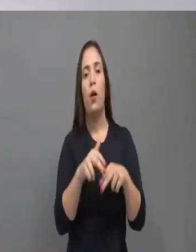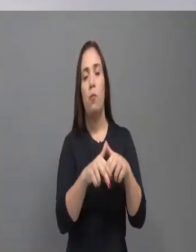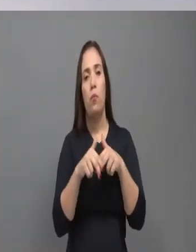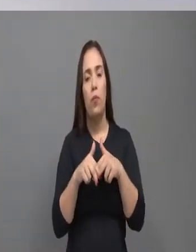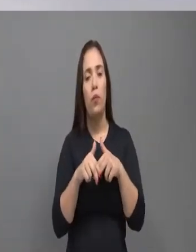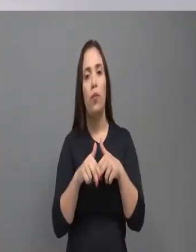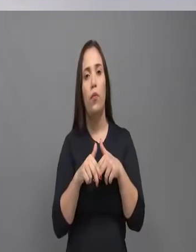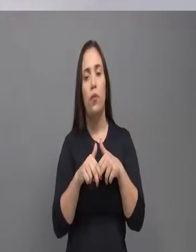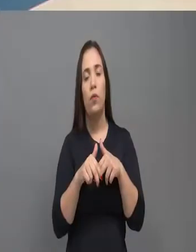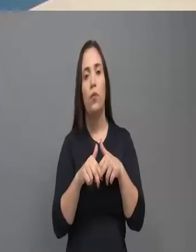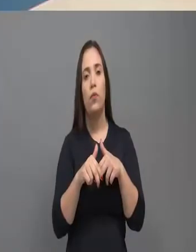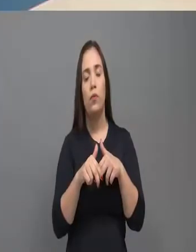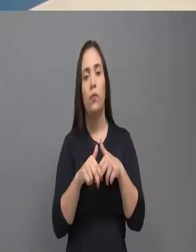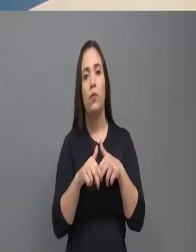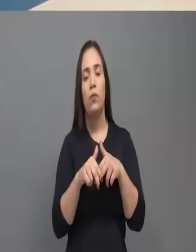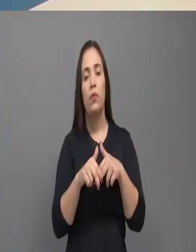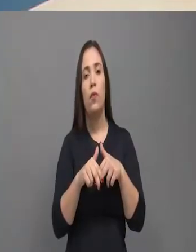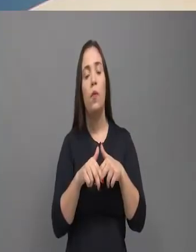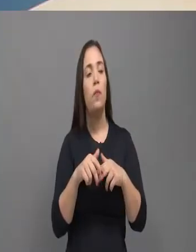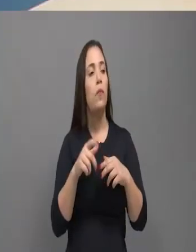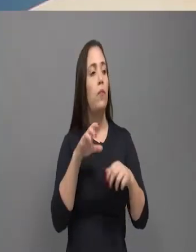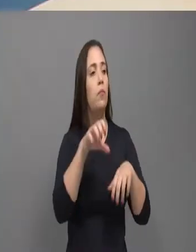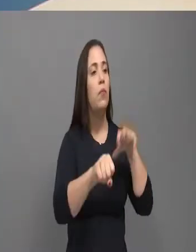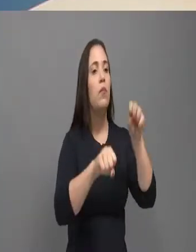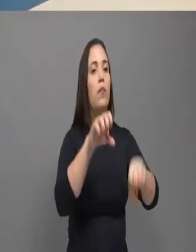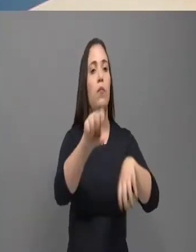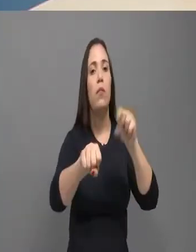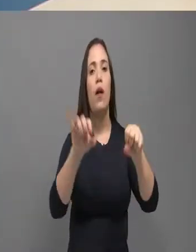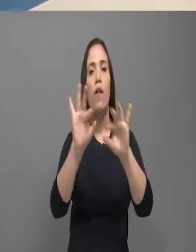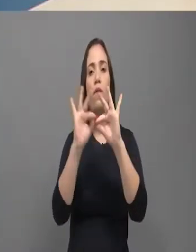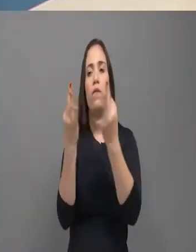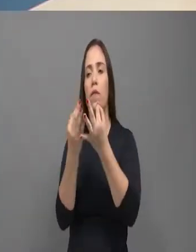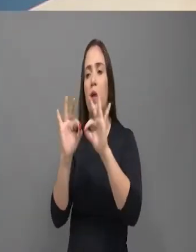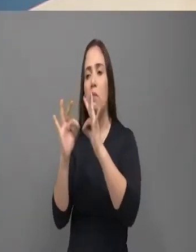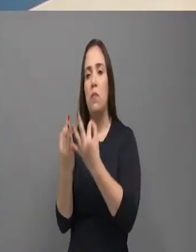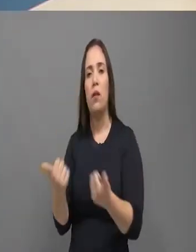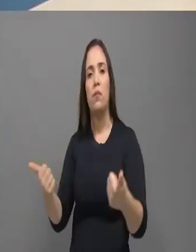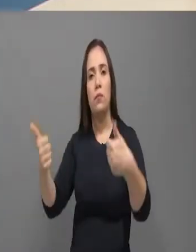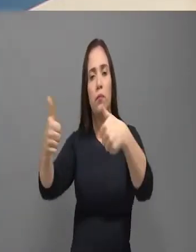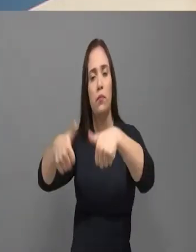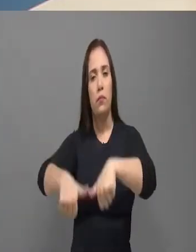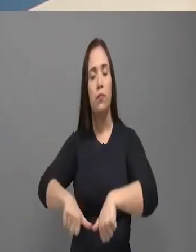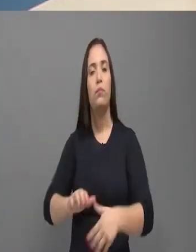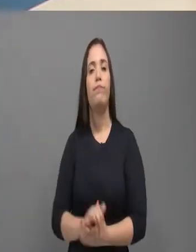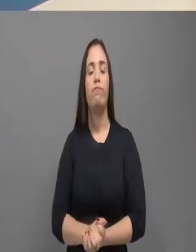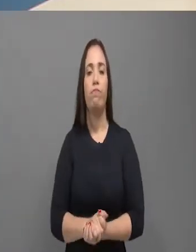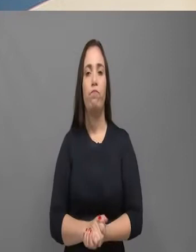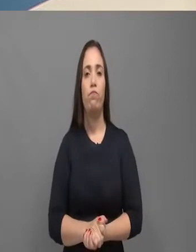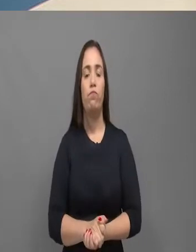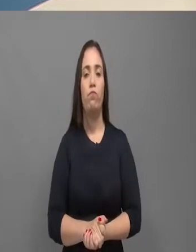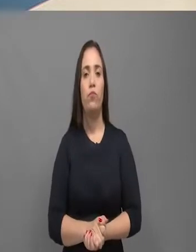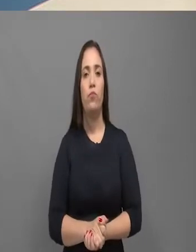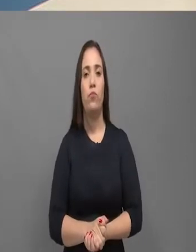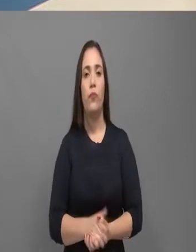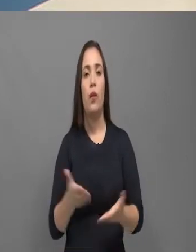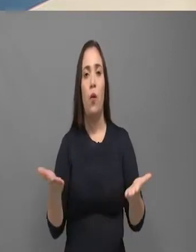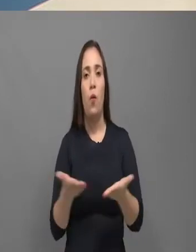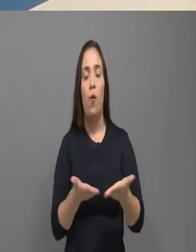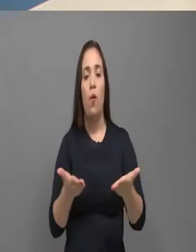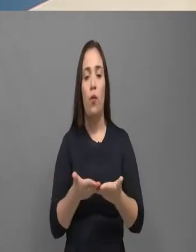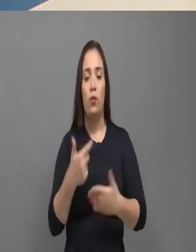Os pais enterrando os filhos, porque a nossa juventude, boa parte dela, entrou por um caminho sem volta. Lembrar aqui